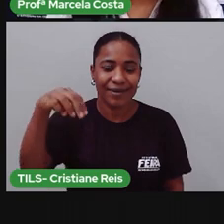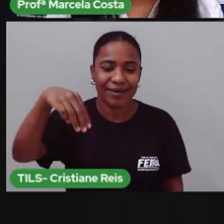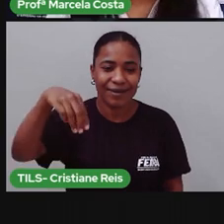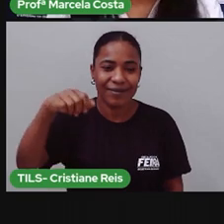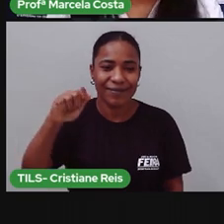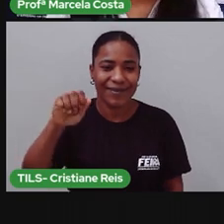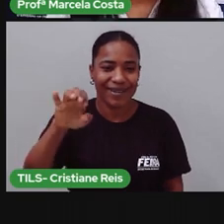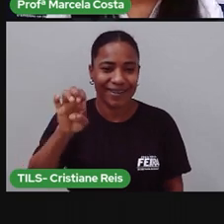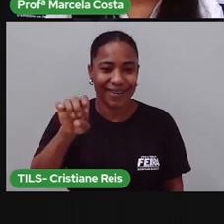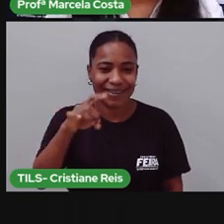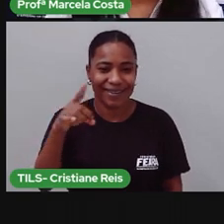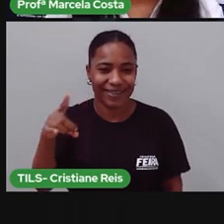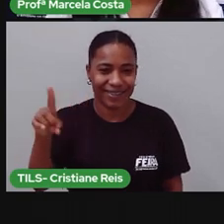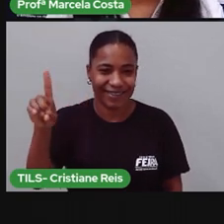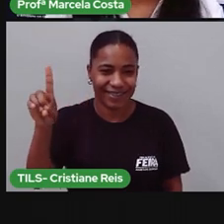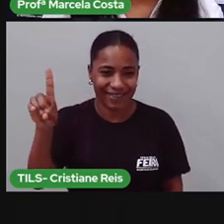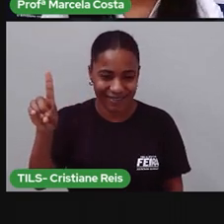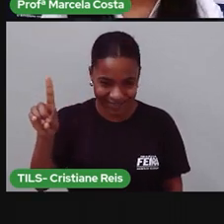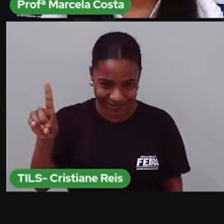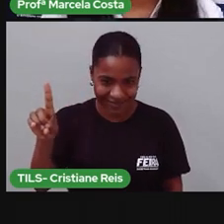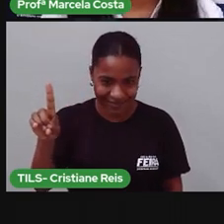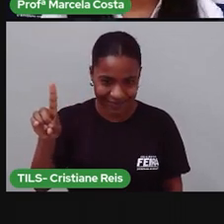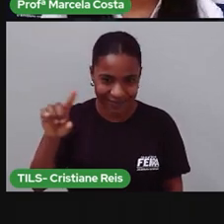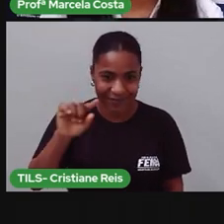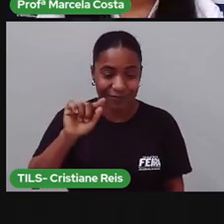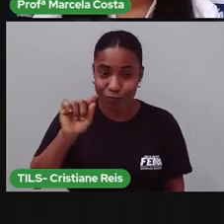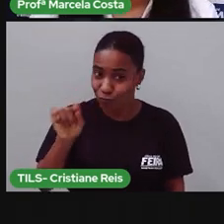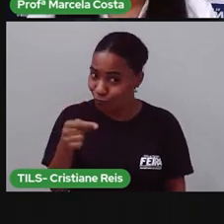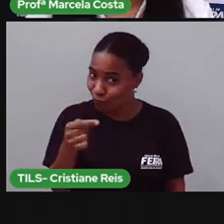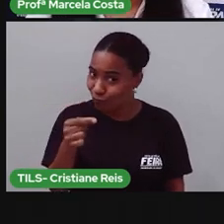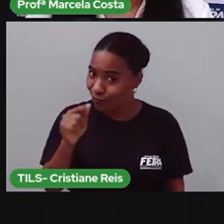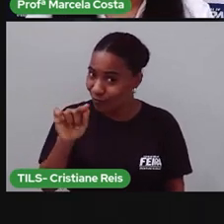Mamãe. Aí eu coloco aqui uma vírgula.